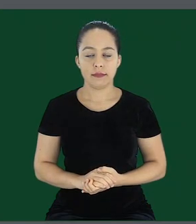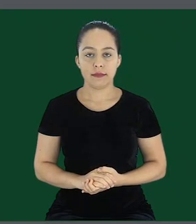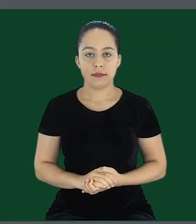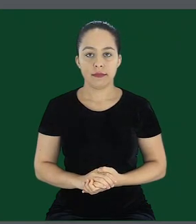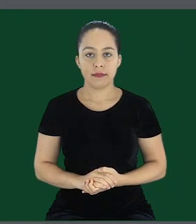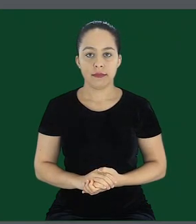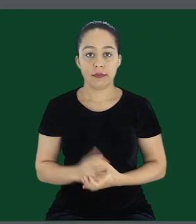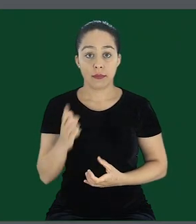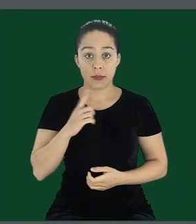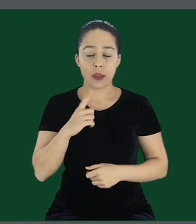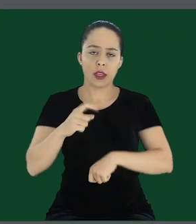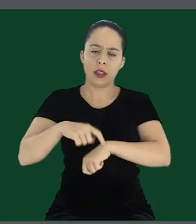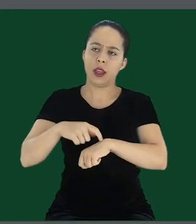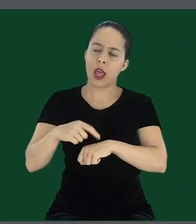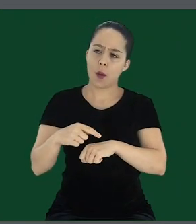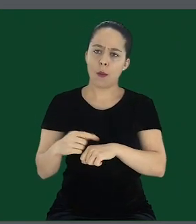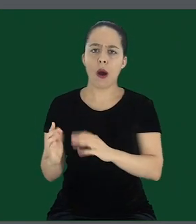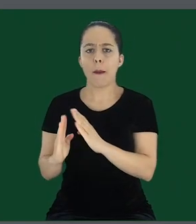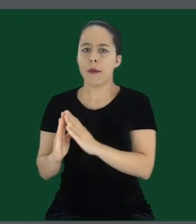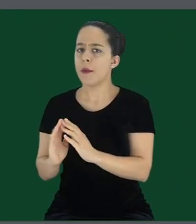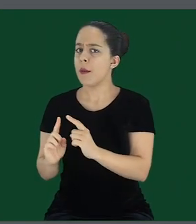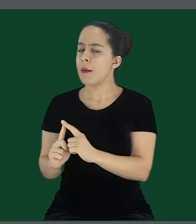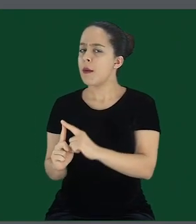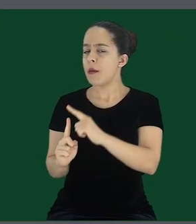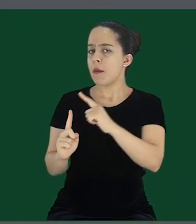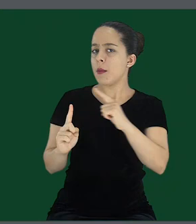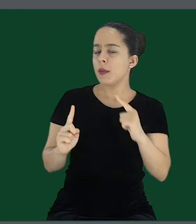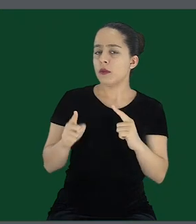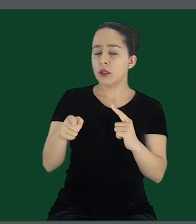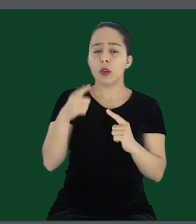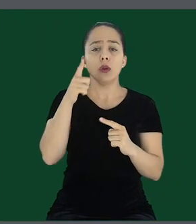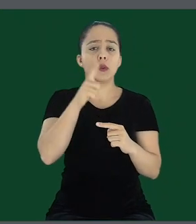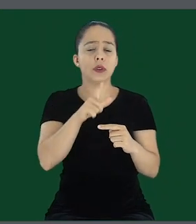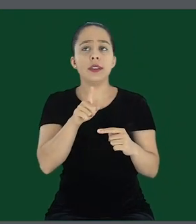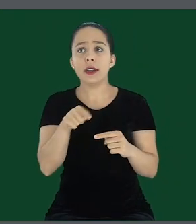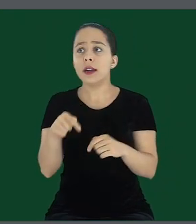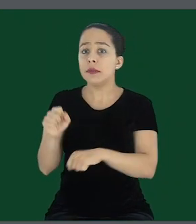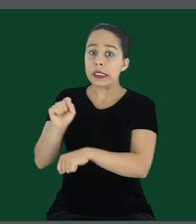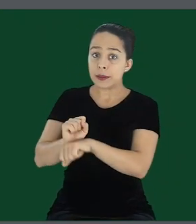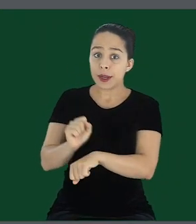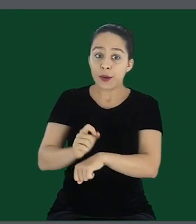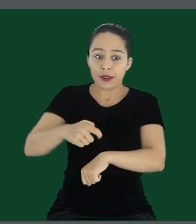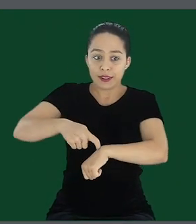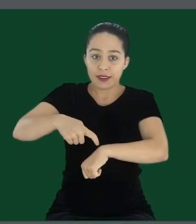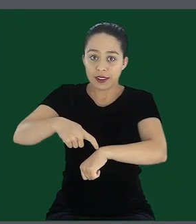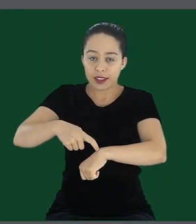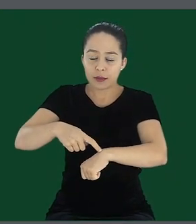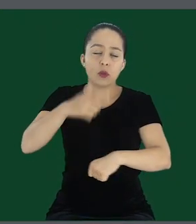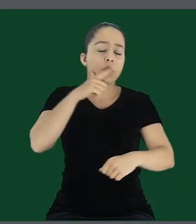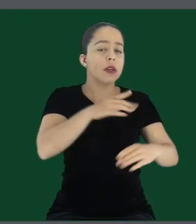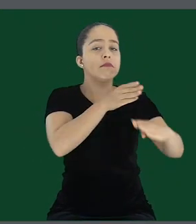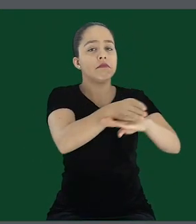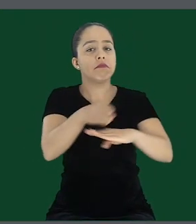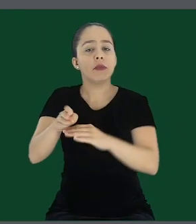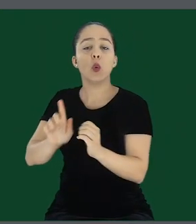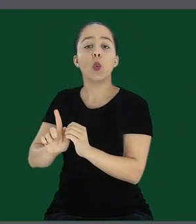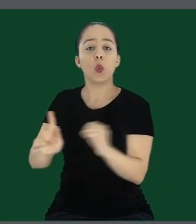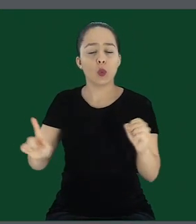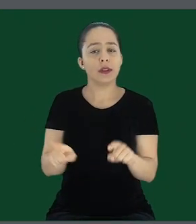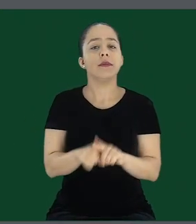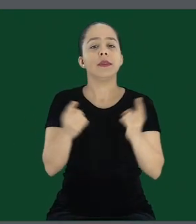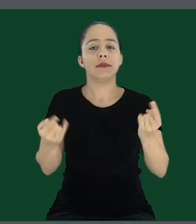Depois de você esperar esse tempo, você já consegue acessar ambas as contas,